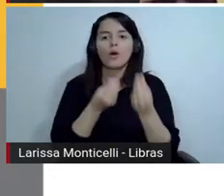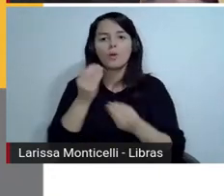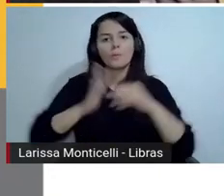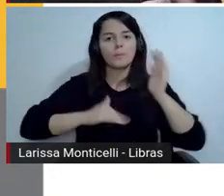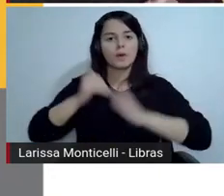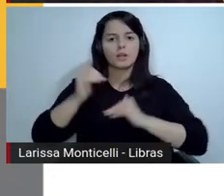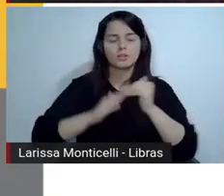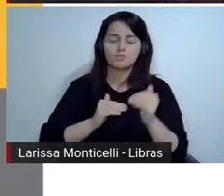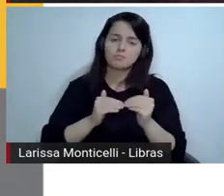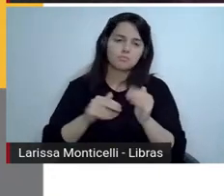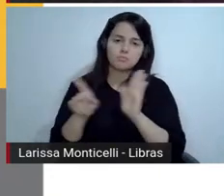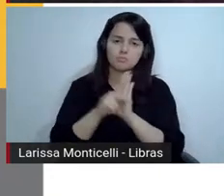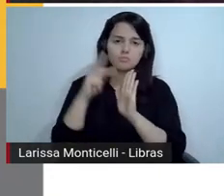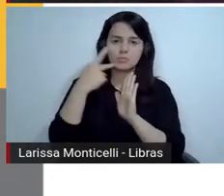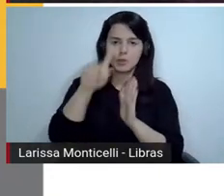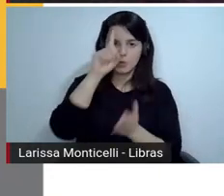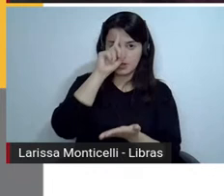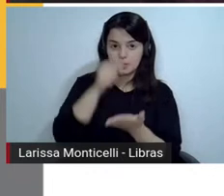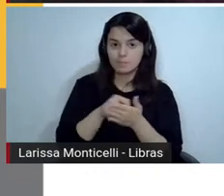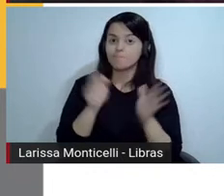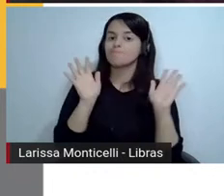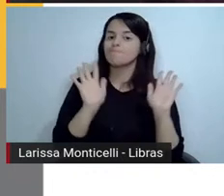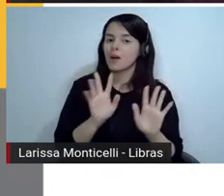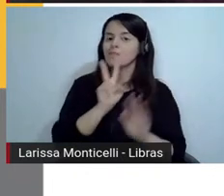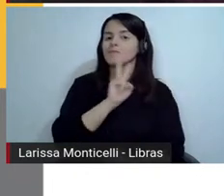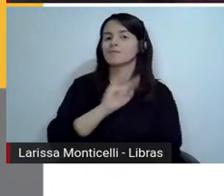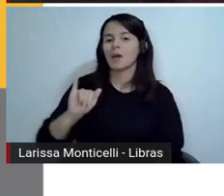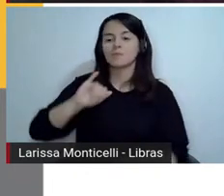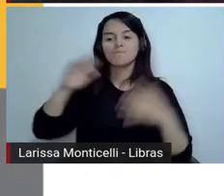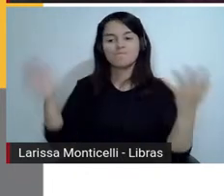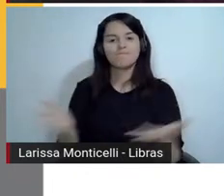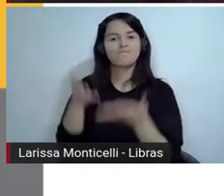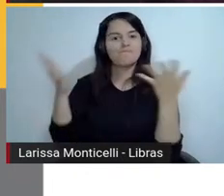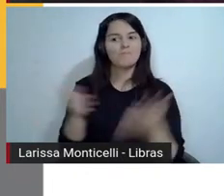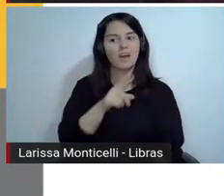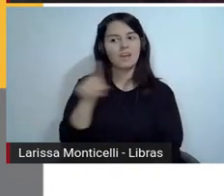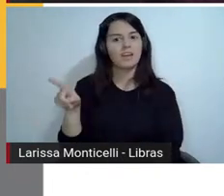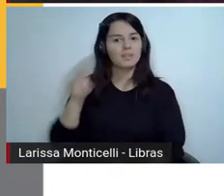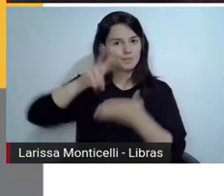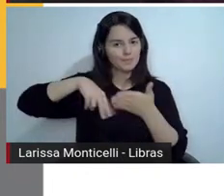certeza acho que vai vai animar essa essa leitura